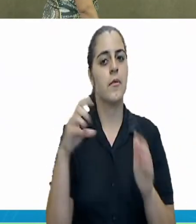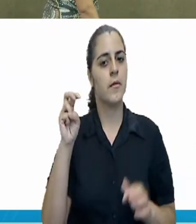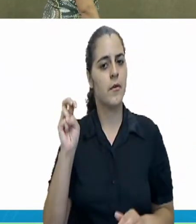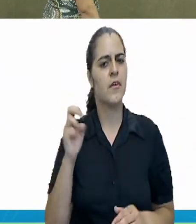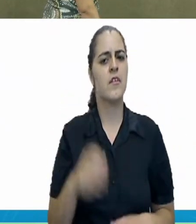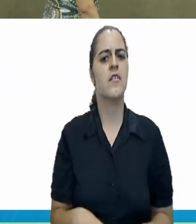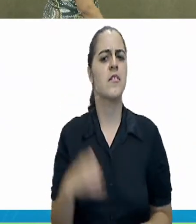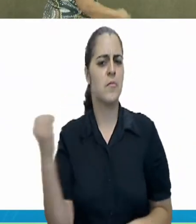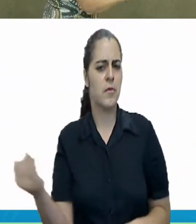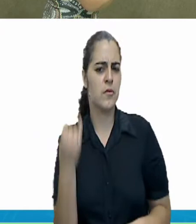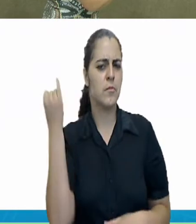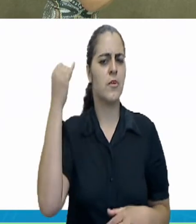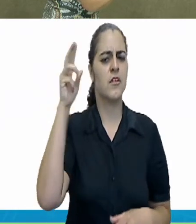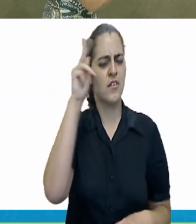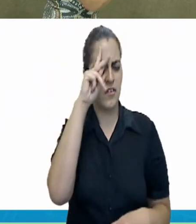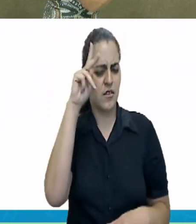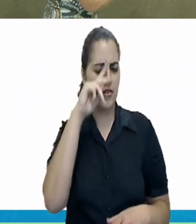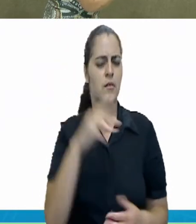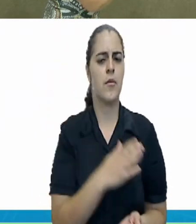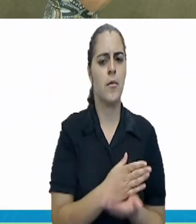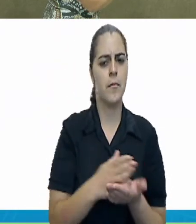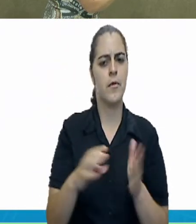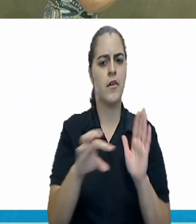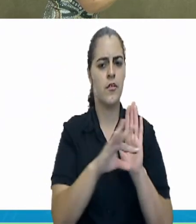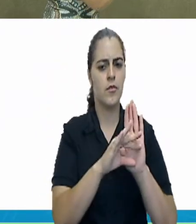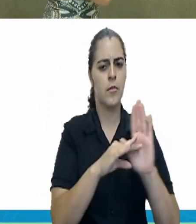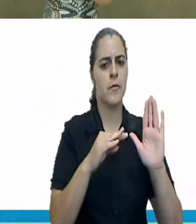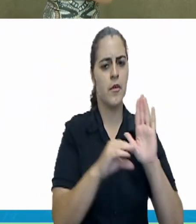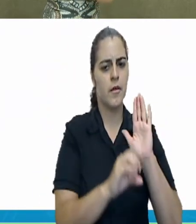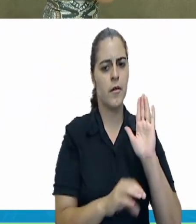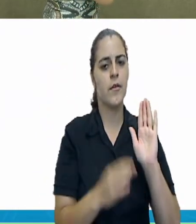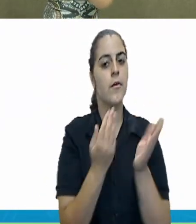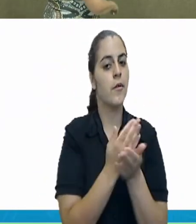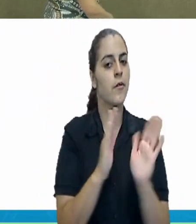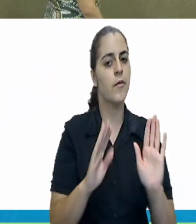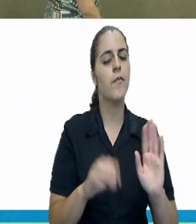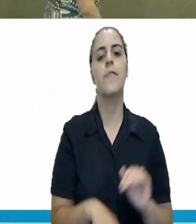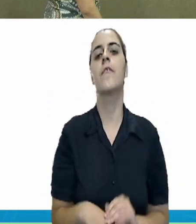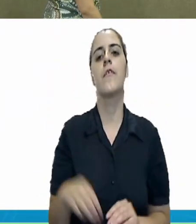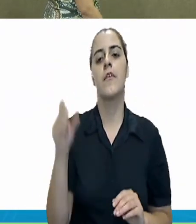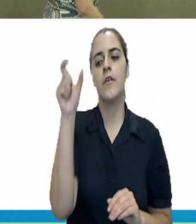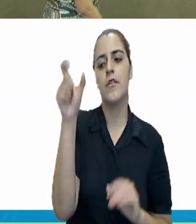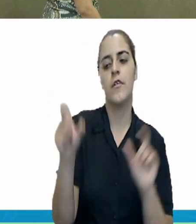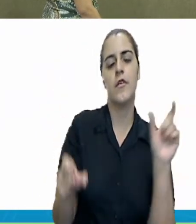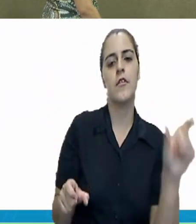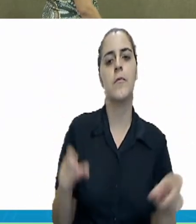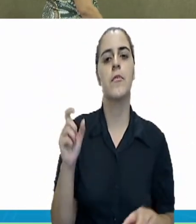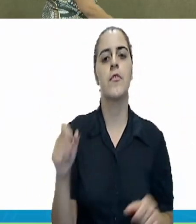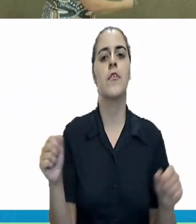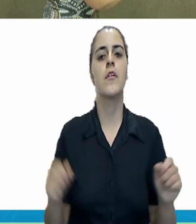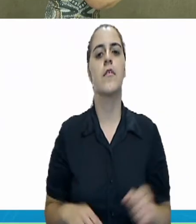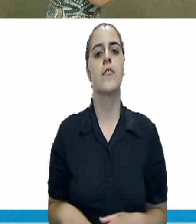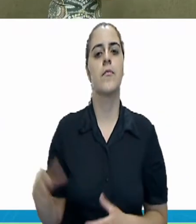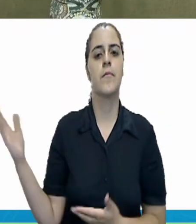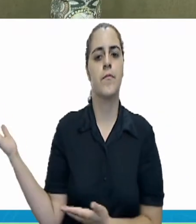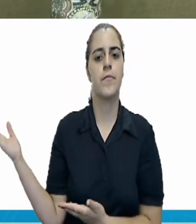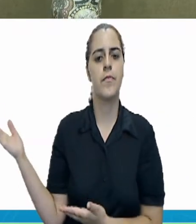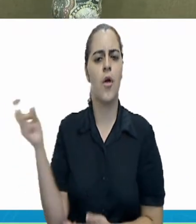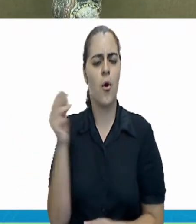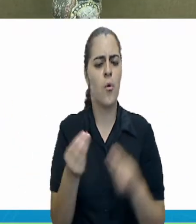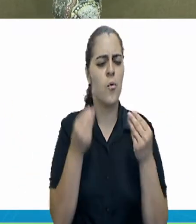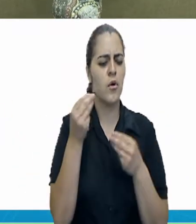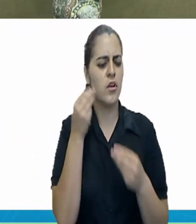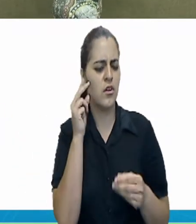importantes da história, o começo, o meio e o fim e as personagens nelas envolvidas? Quando eu